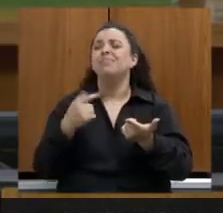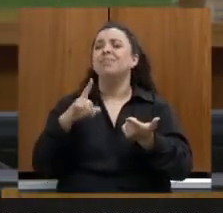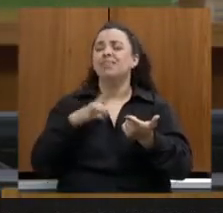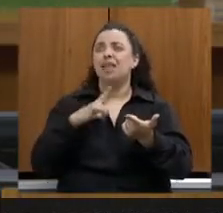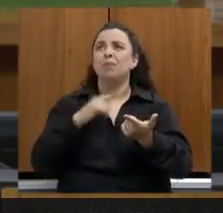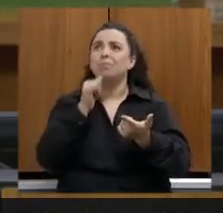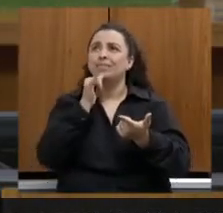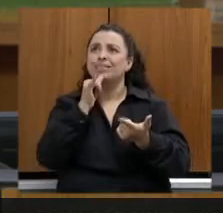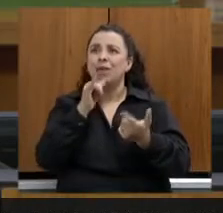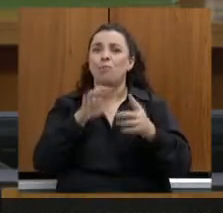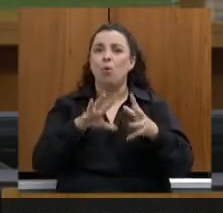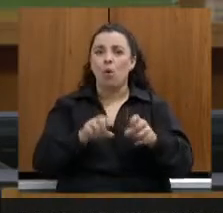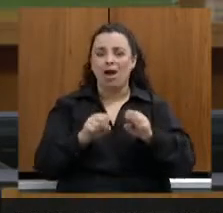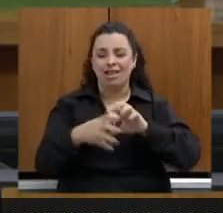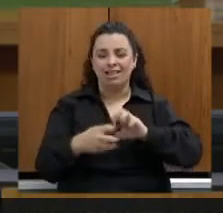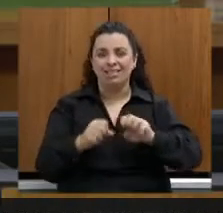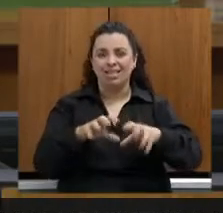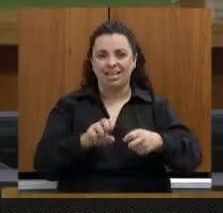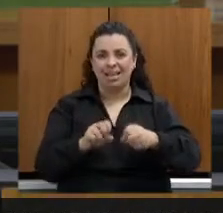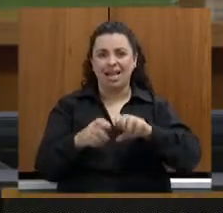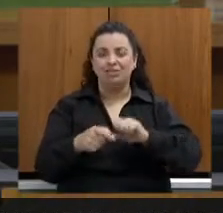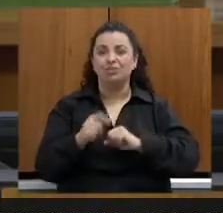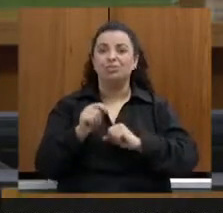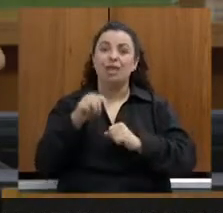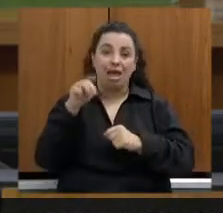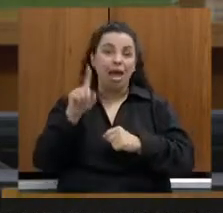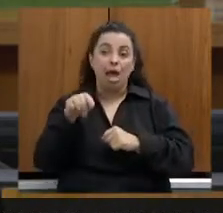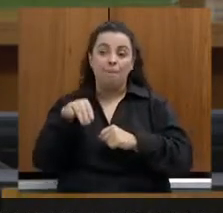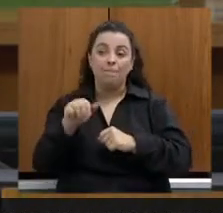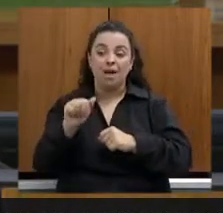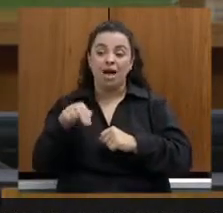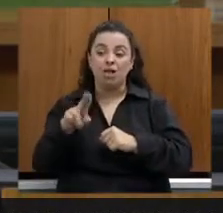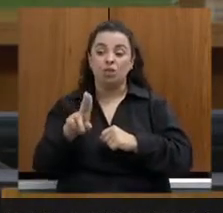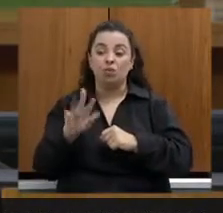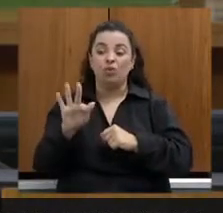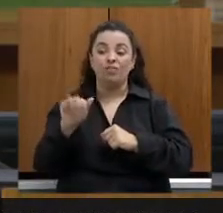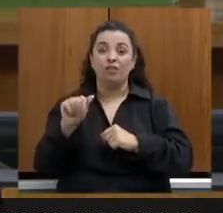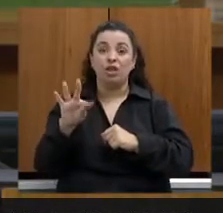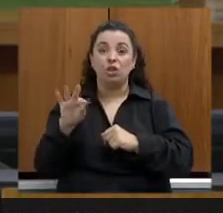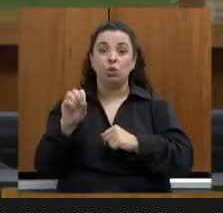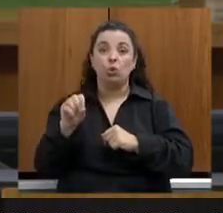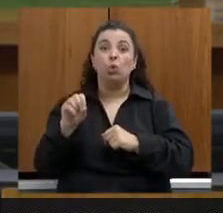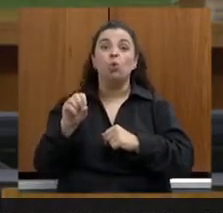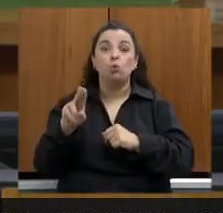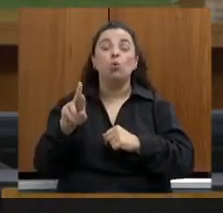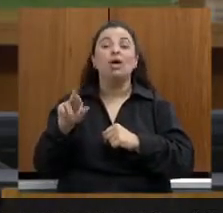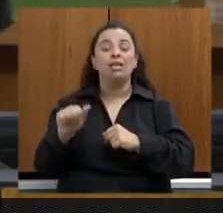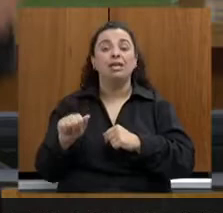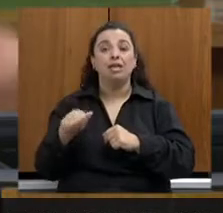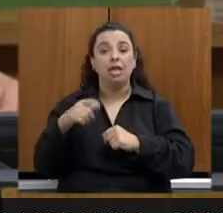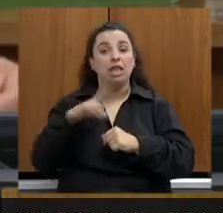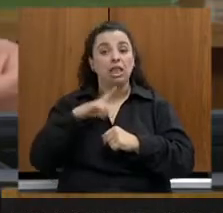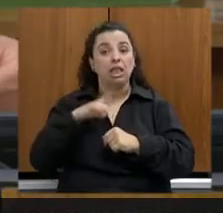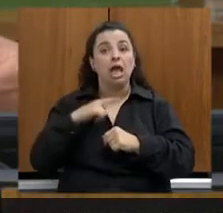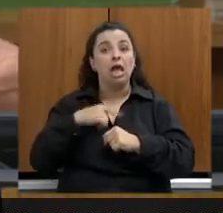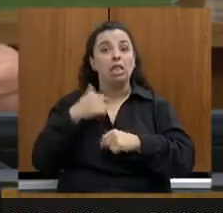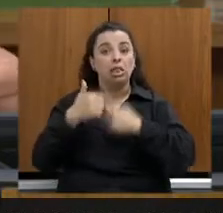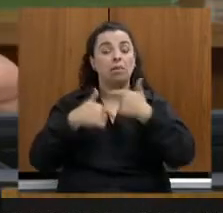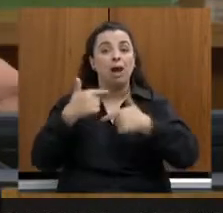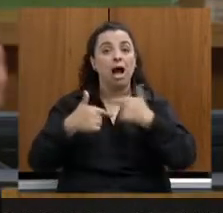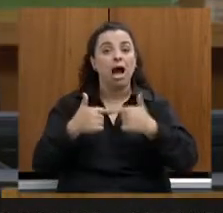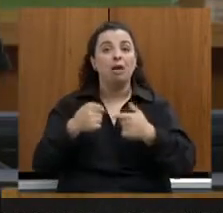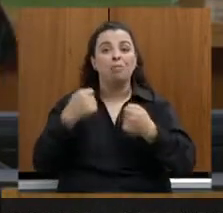artesanato, que é a manufatura, ou seja, que gera muito trabalho, você tem que limpar a pousada, você tem que servir café,